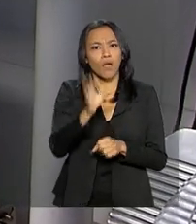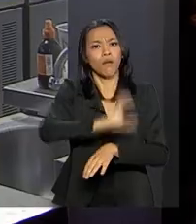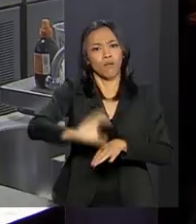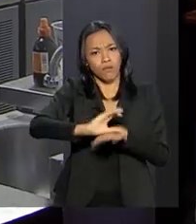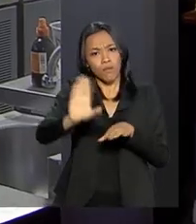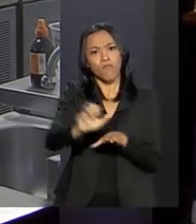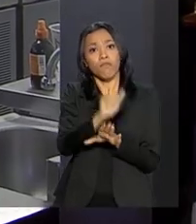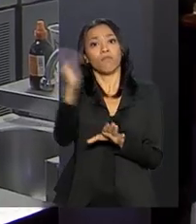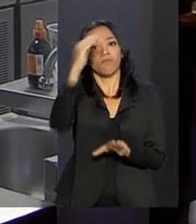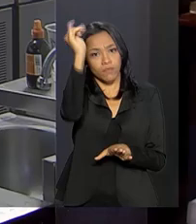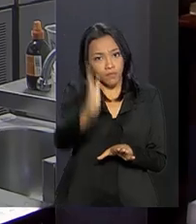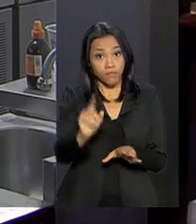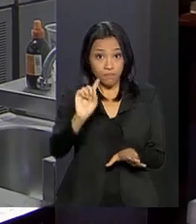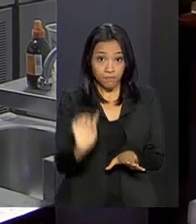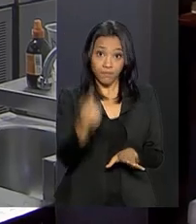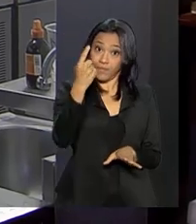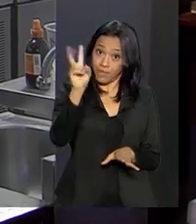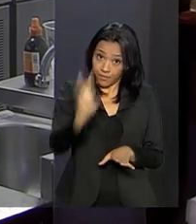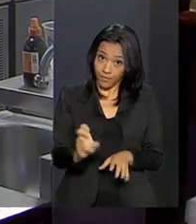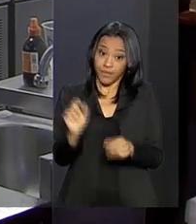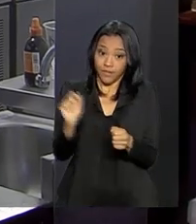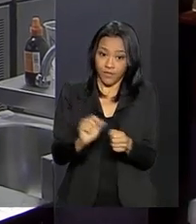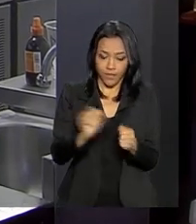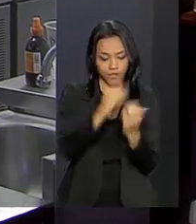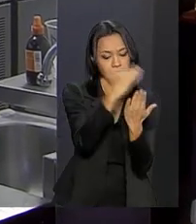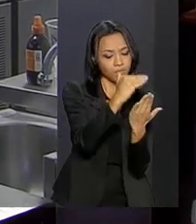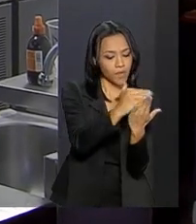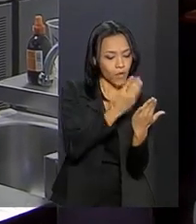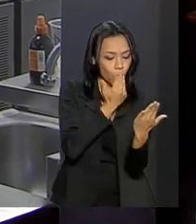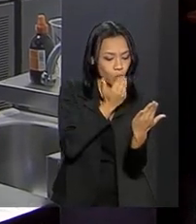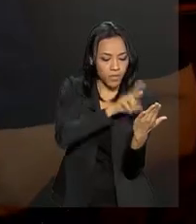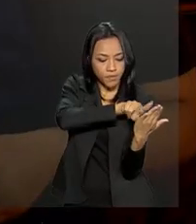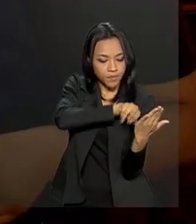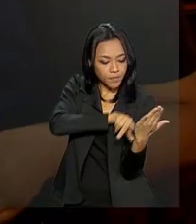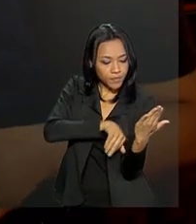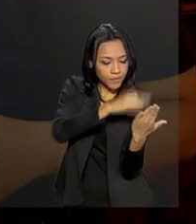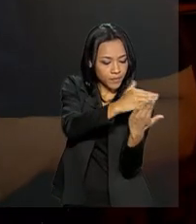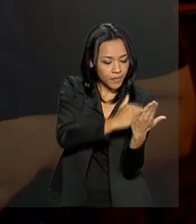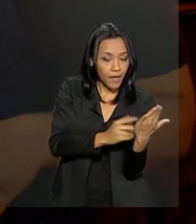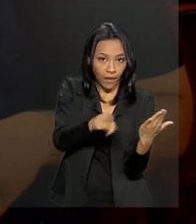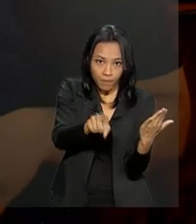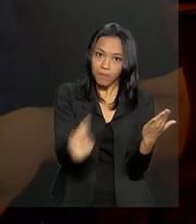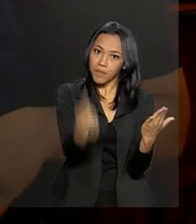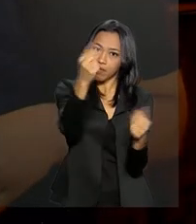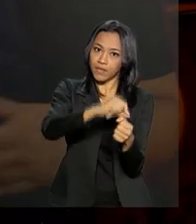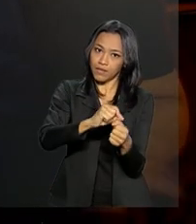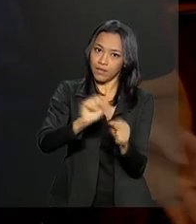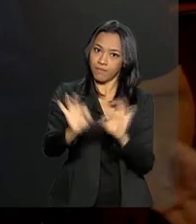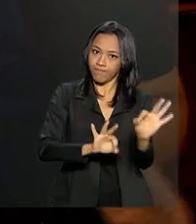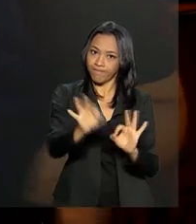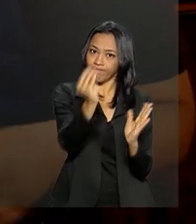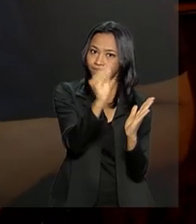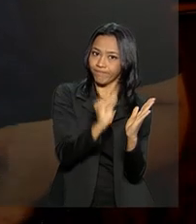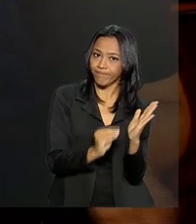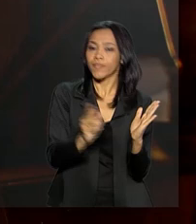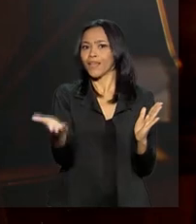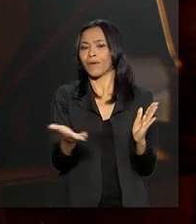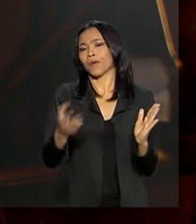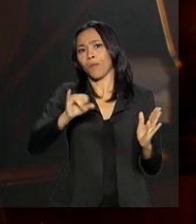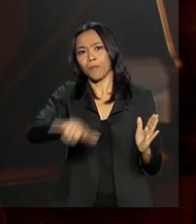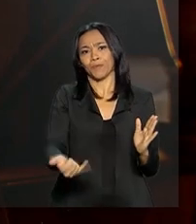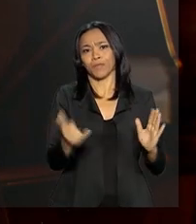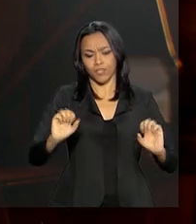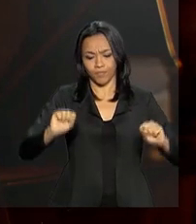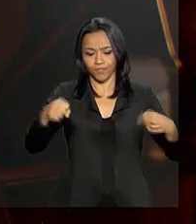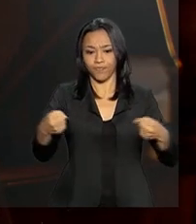Brasil, mas foi a primeira vez que criou o cardápio para uma hamburgueria. E vê agora a chance de alavancar a carreira. Eu